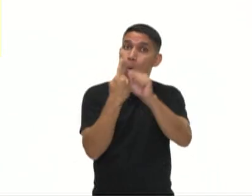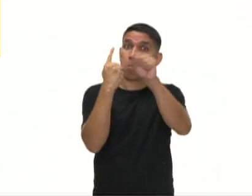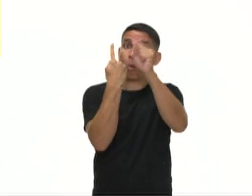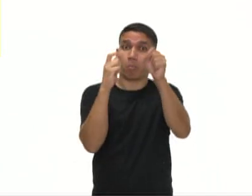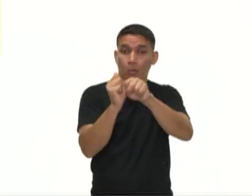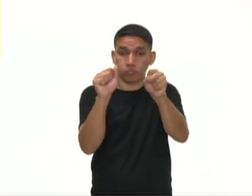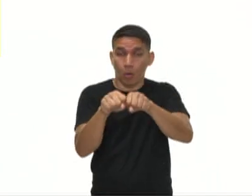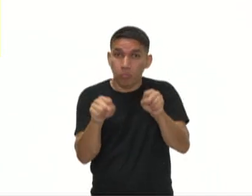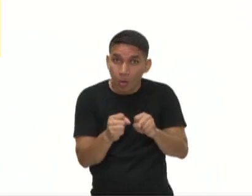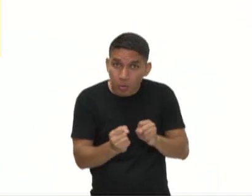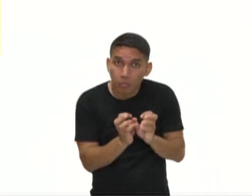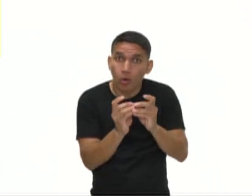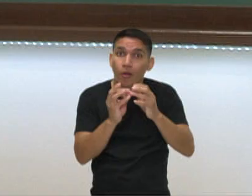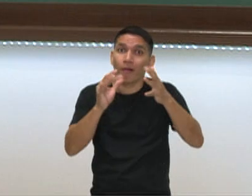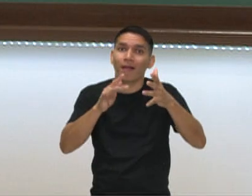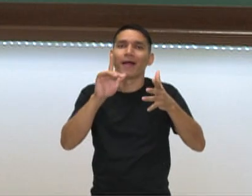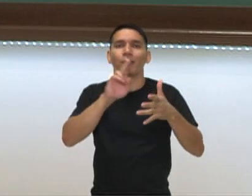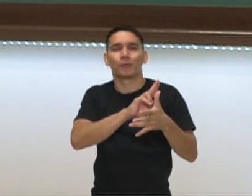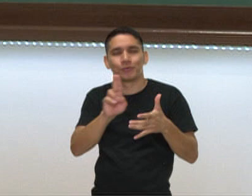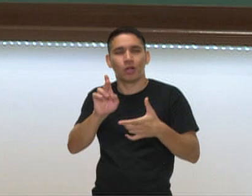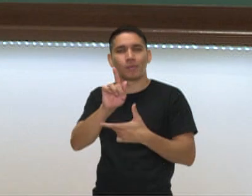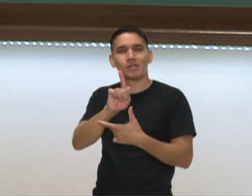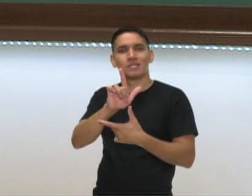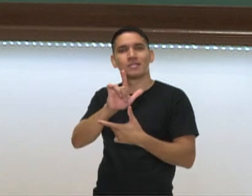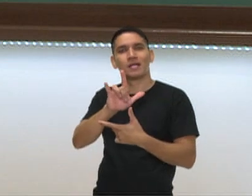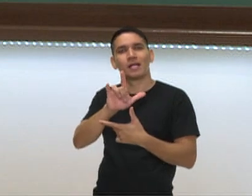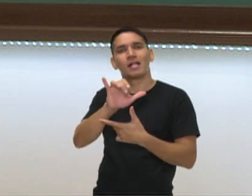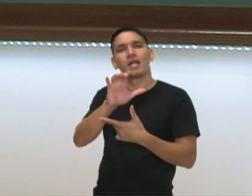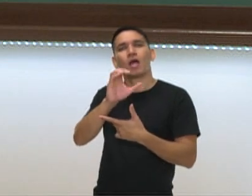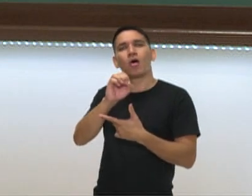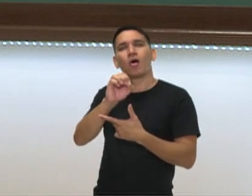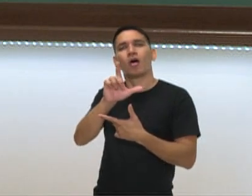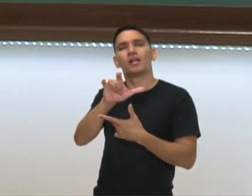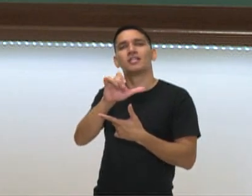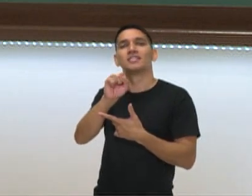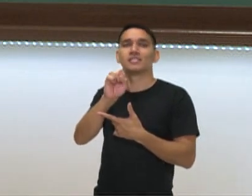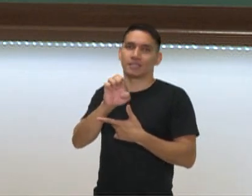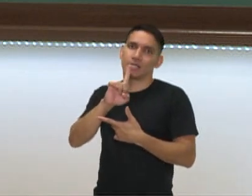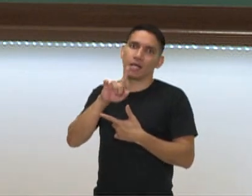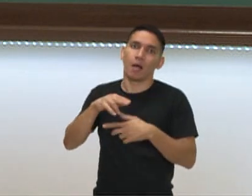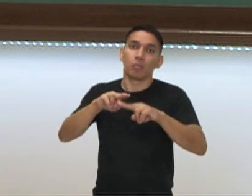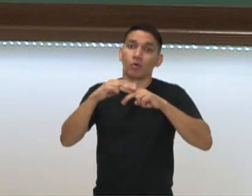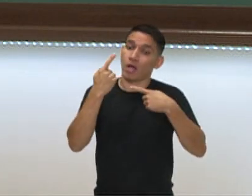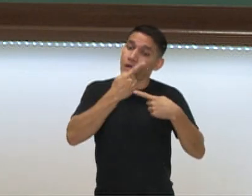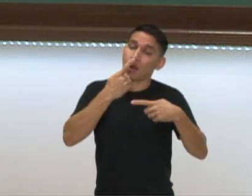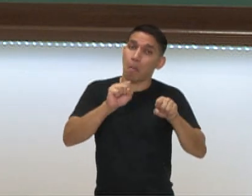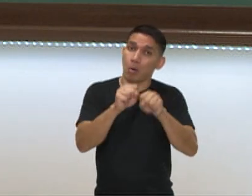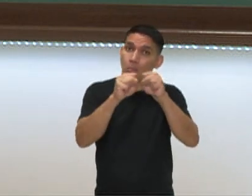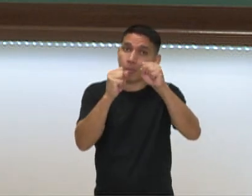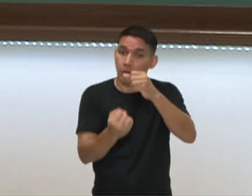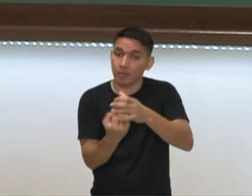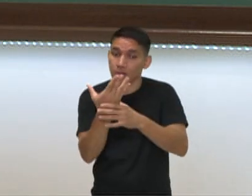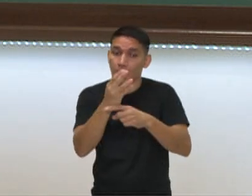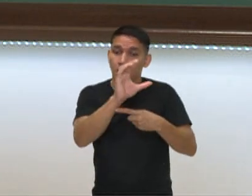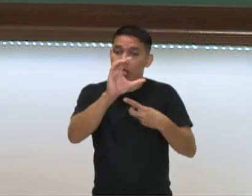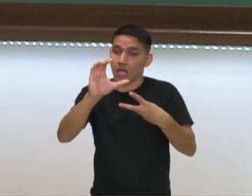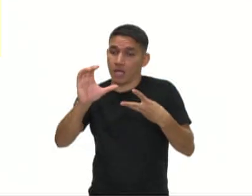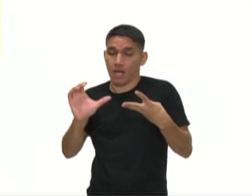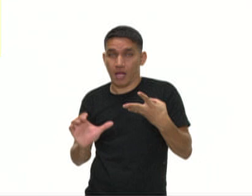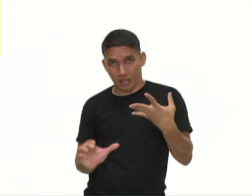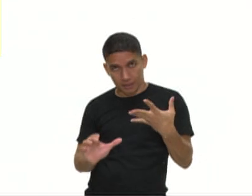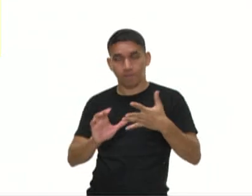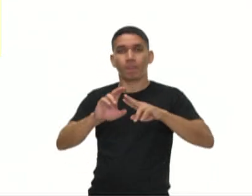ocorre pela glicólise, glicólise significa quebra da glicose. Então essa glicose vai ser quebrada em carbonos, mais